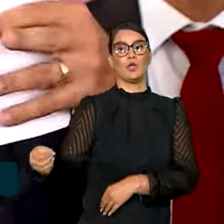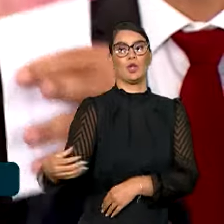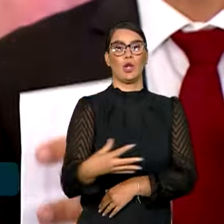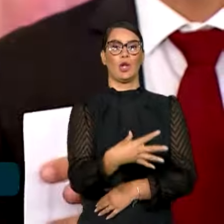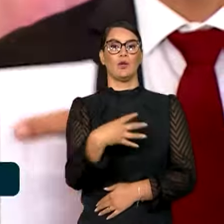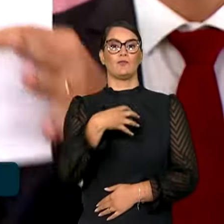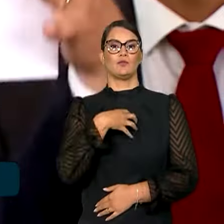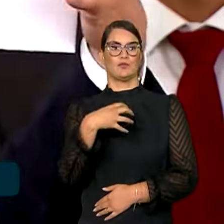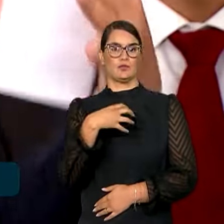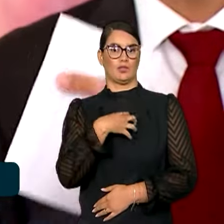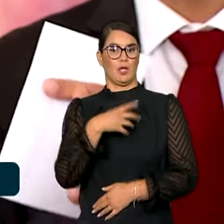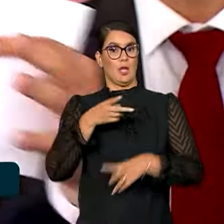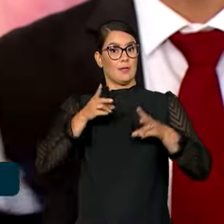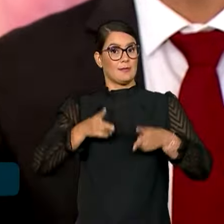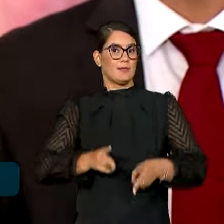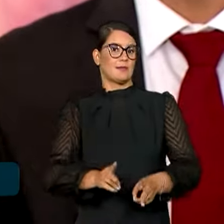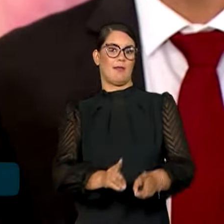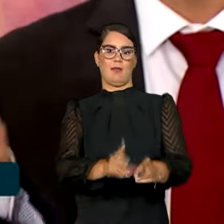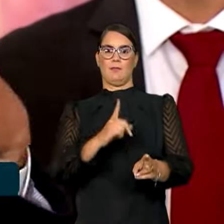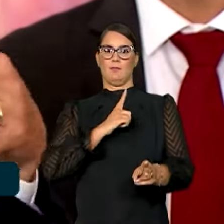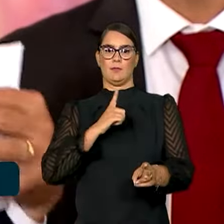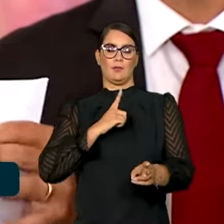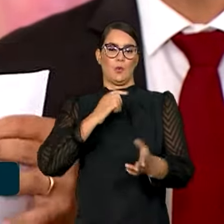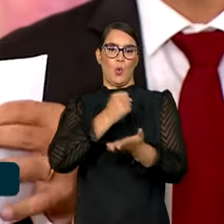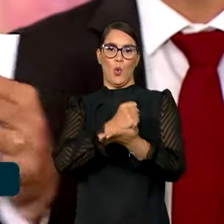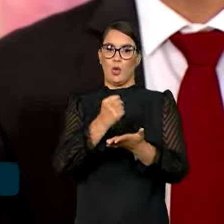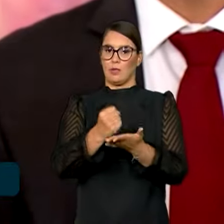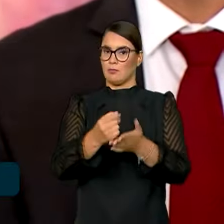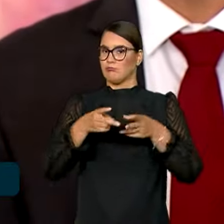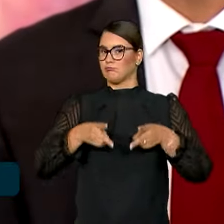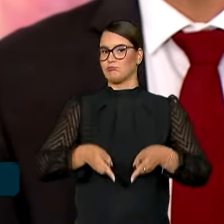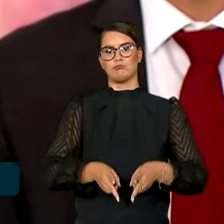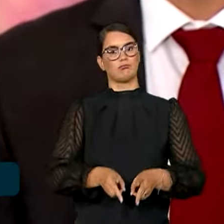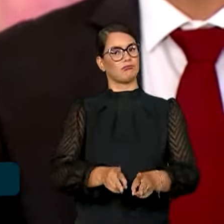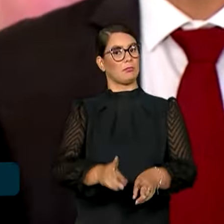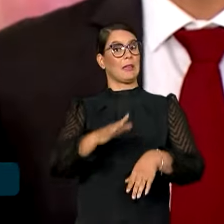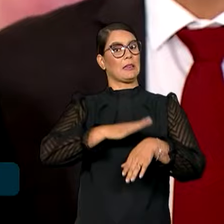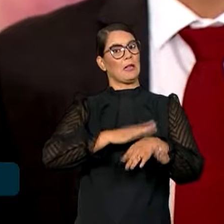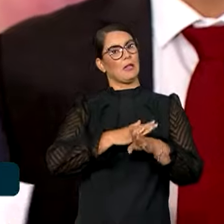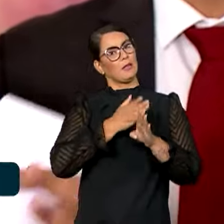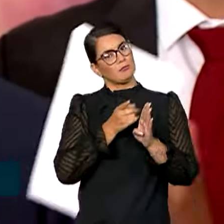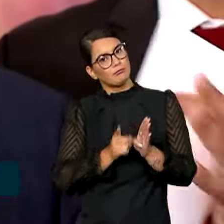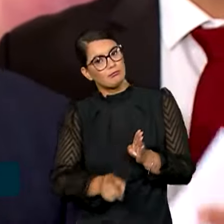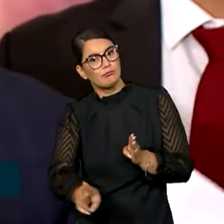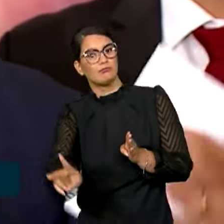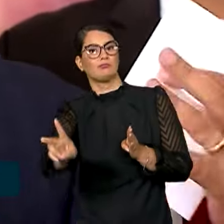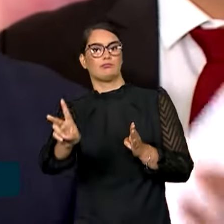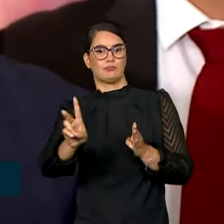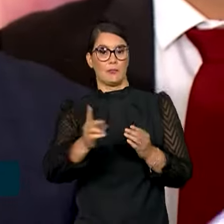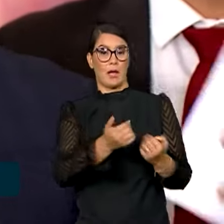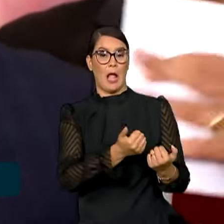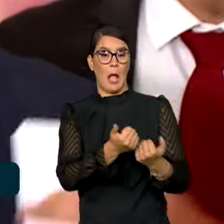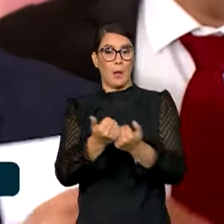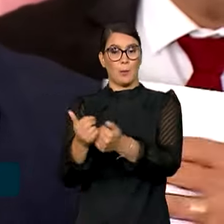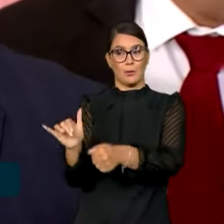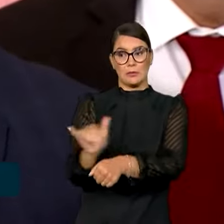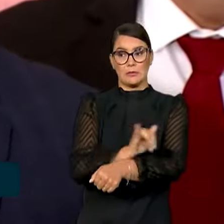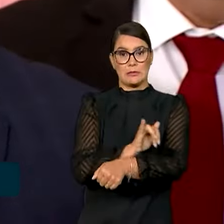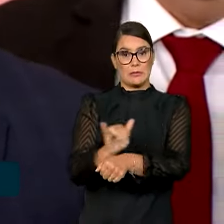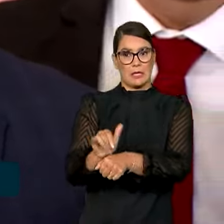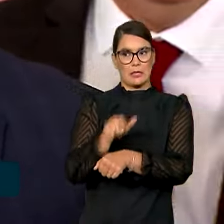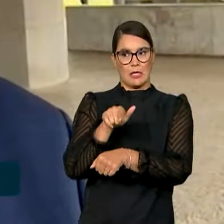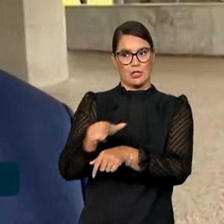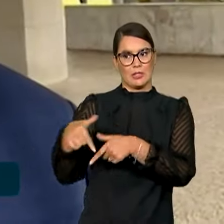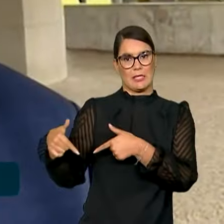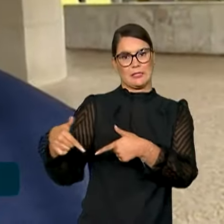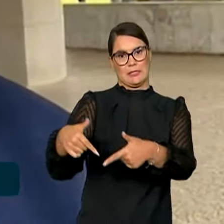forma, como eu disse, permanente, contrato permanente de longo prazo para apoio logístico desse conjunto